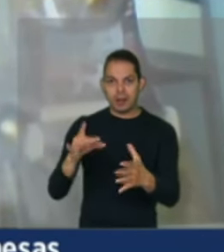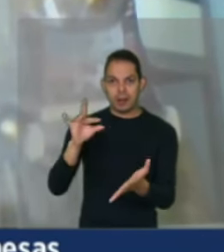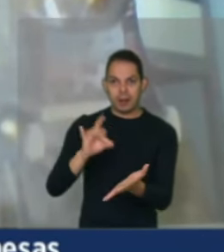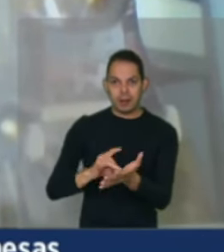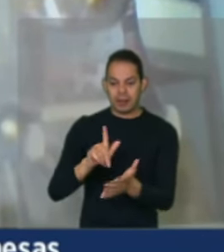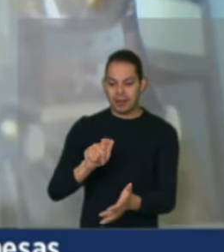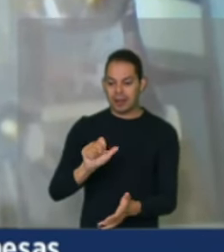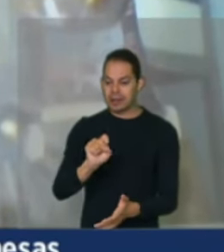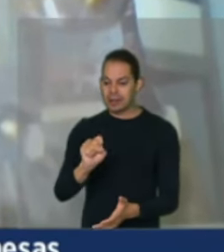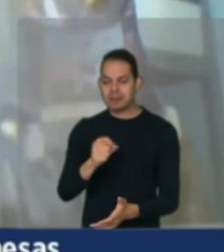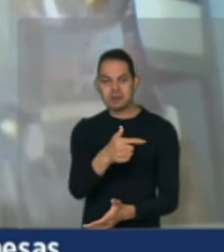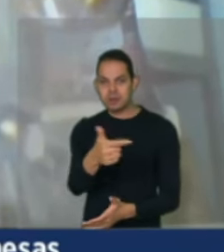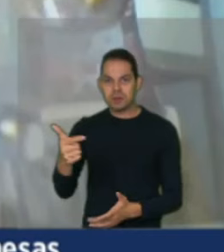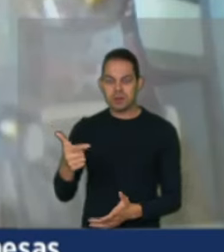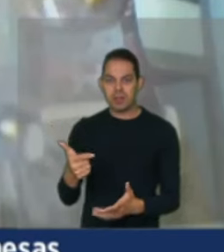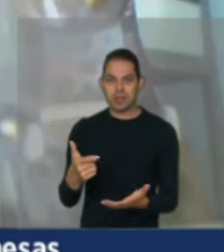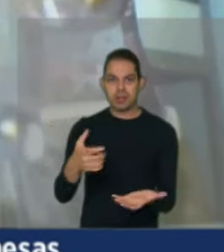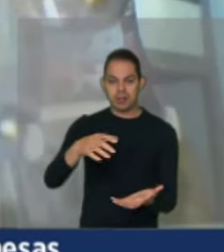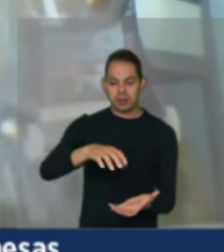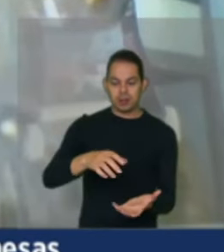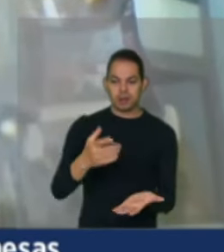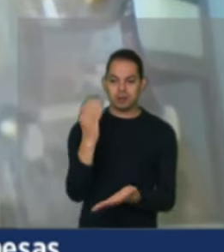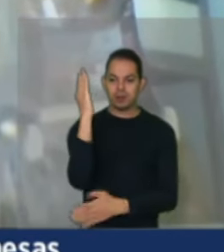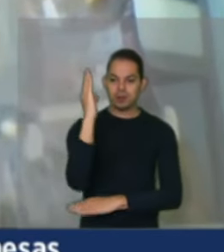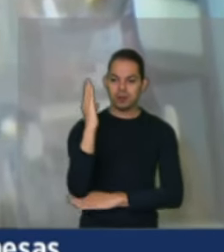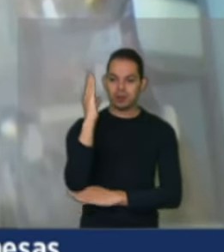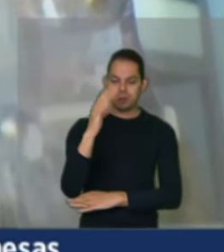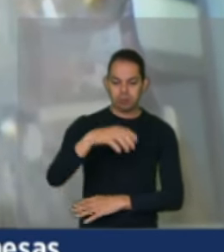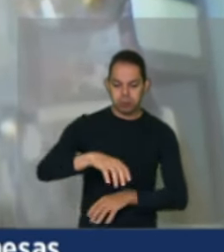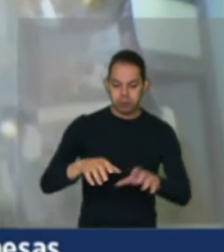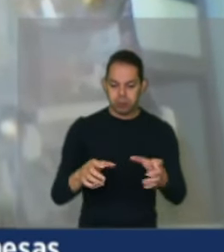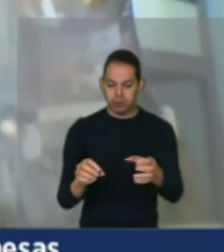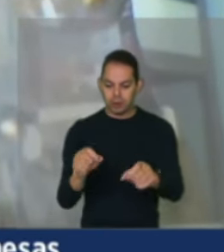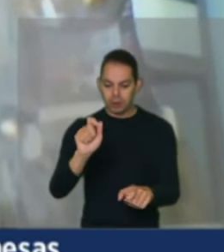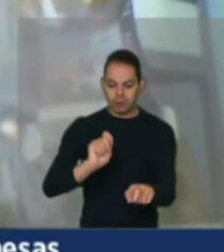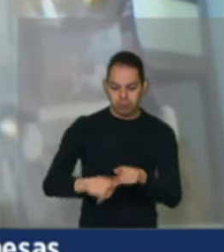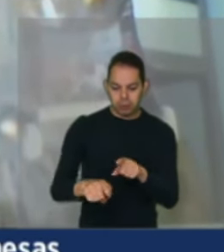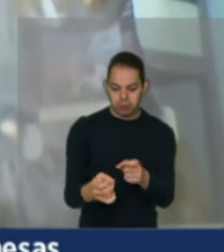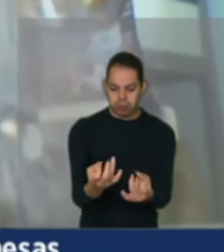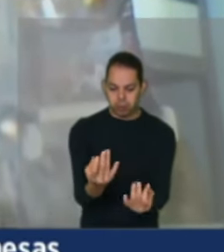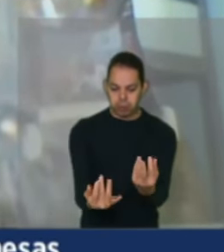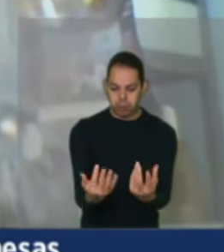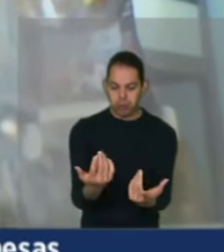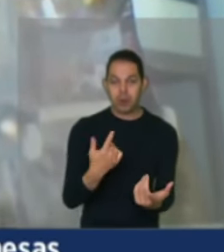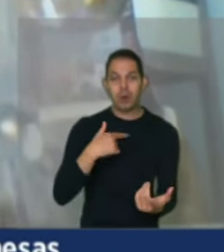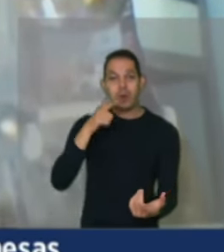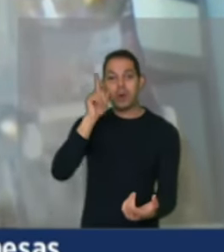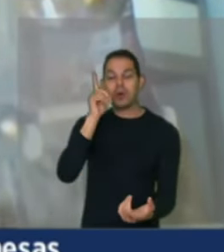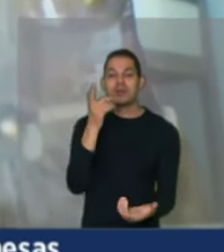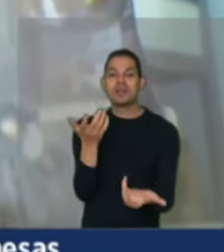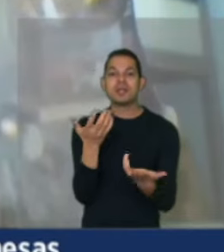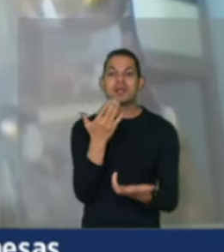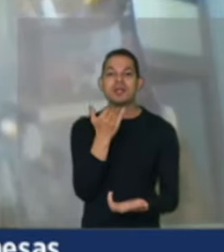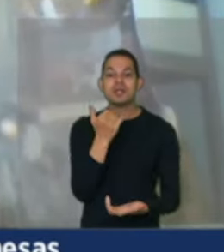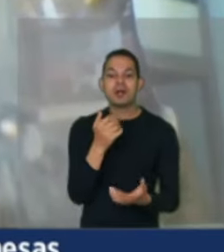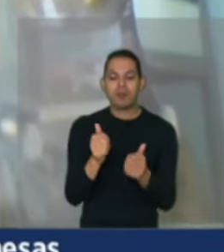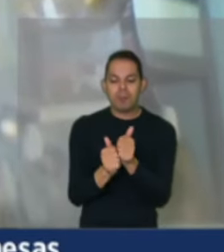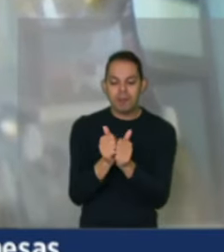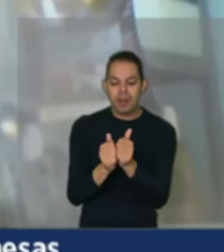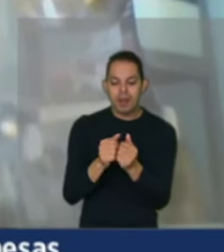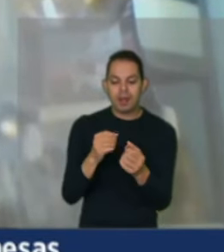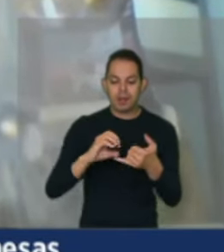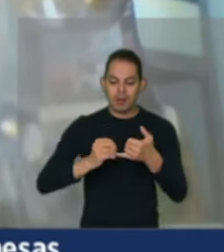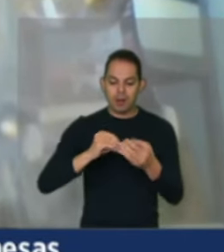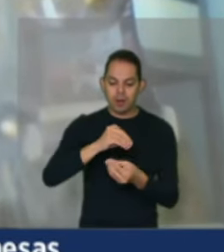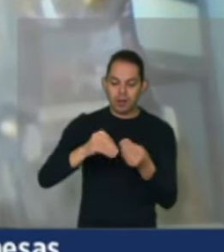por isso. Ontem me deu vontade de comer um baião de dois, fui lá, peguei a fava que a gente tinha produzido, cozinhei, fiz um baião de dois, ah, isso